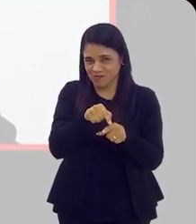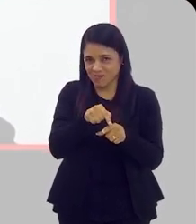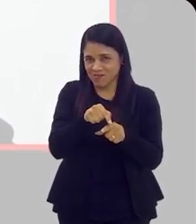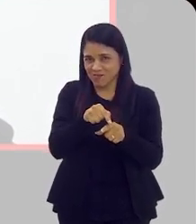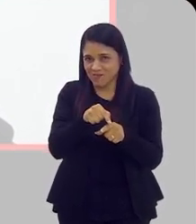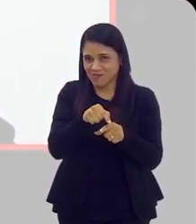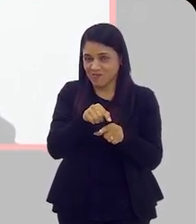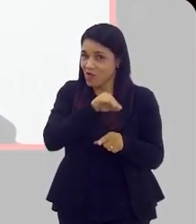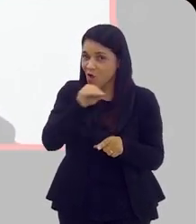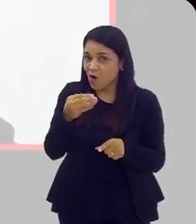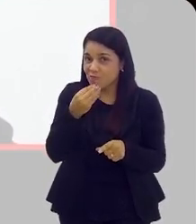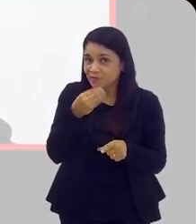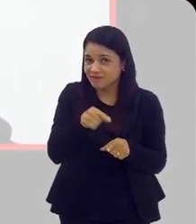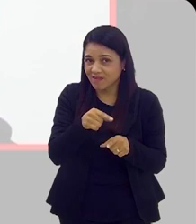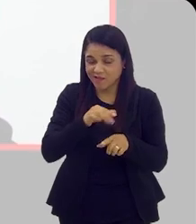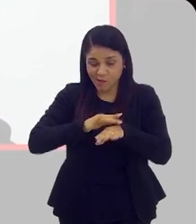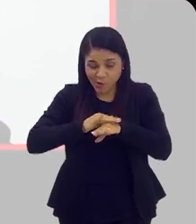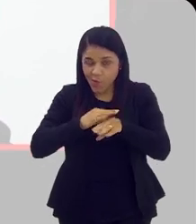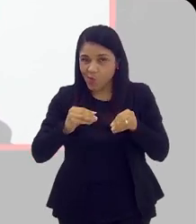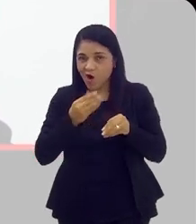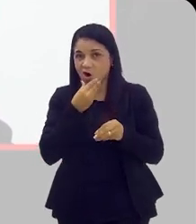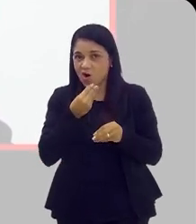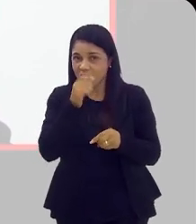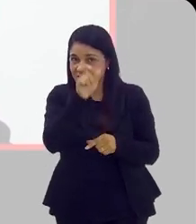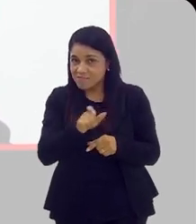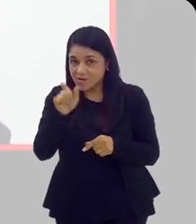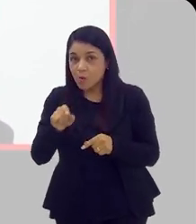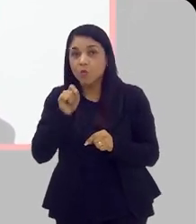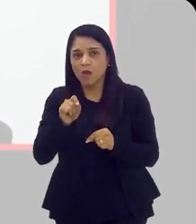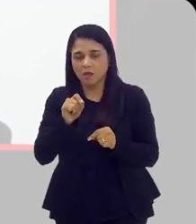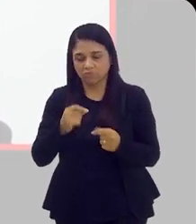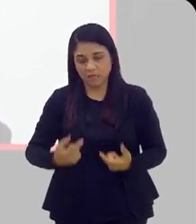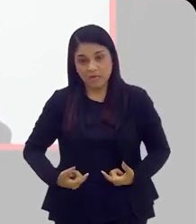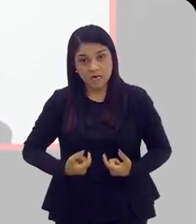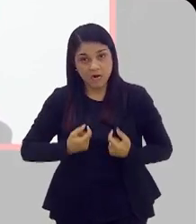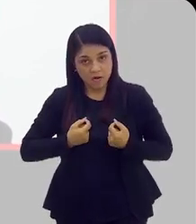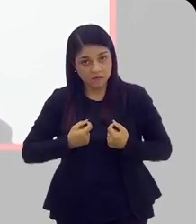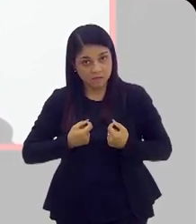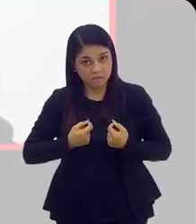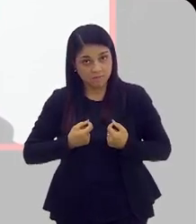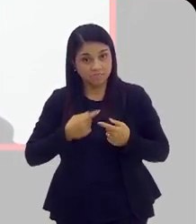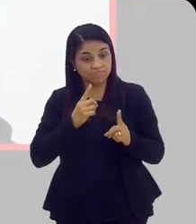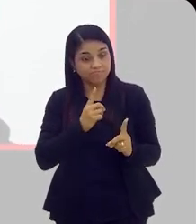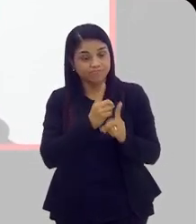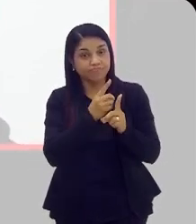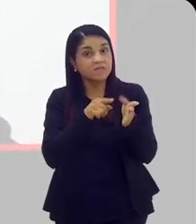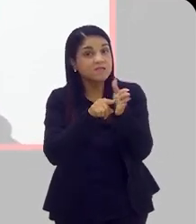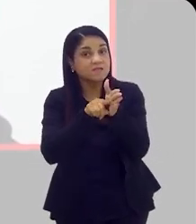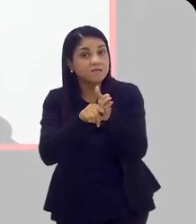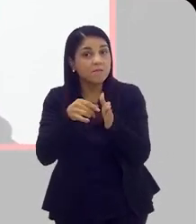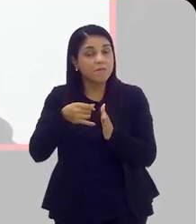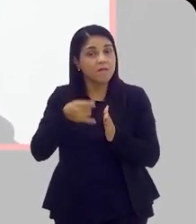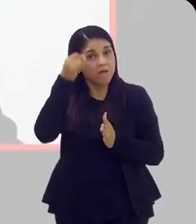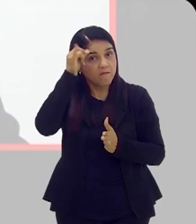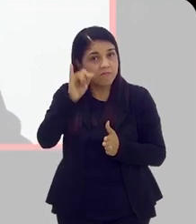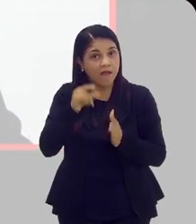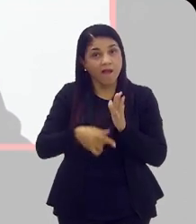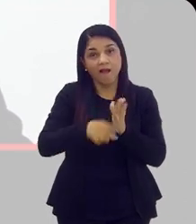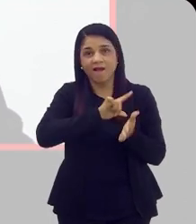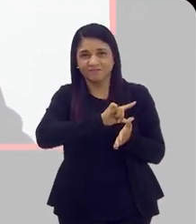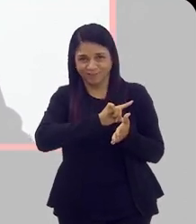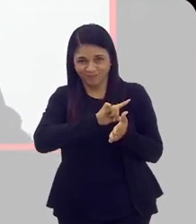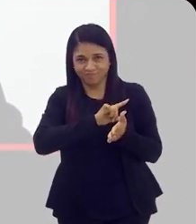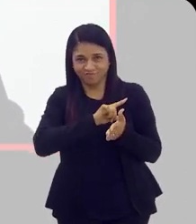oportunidade para poder tratar e curar esses homens, é fazendo o rastreio. Então, esse conceito é muito importante,